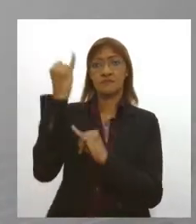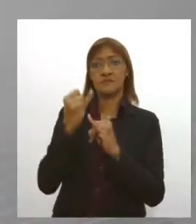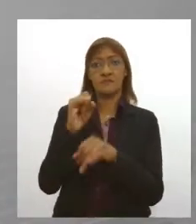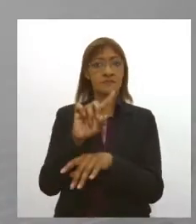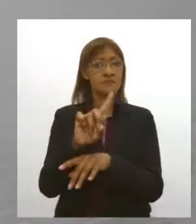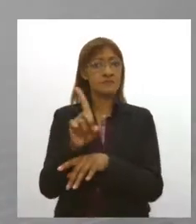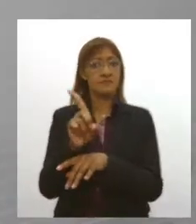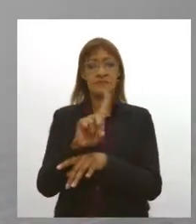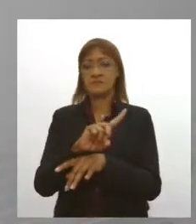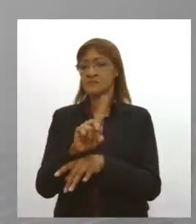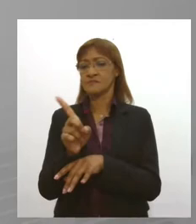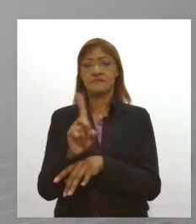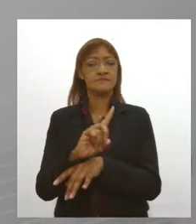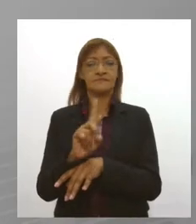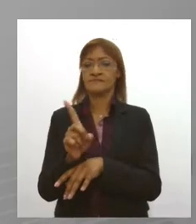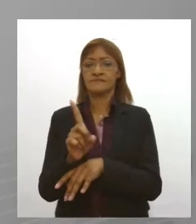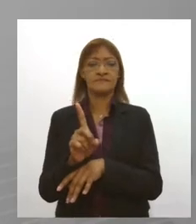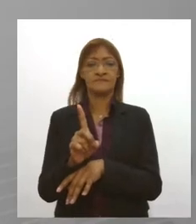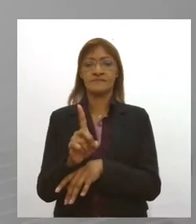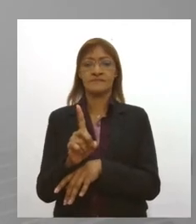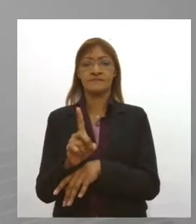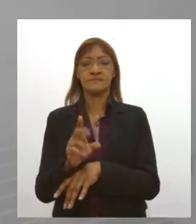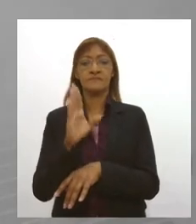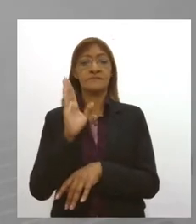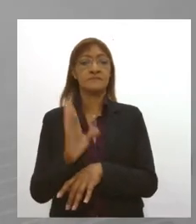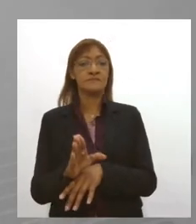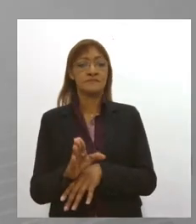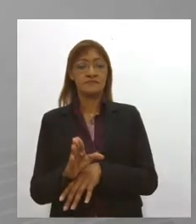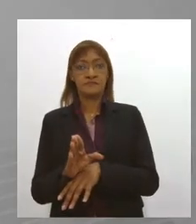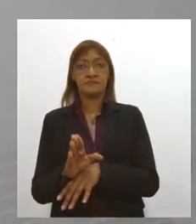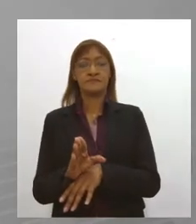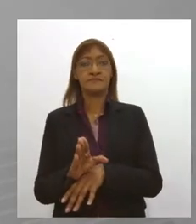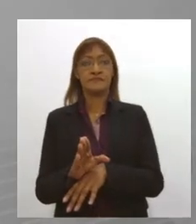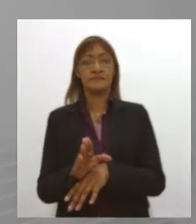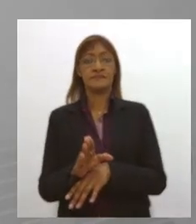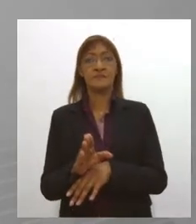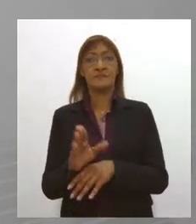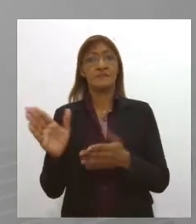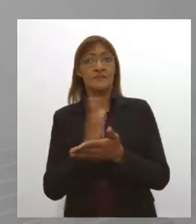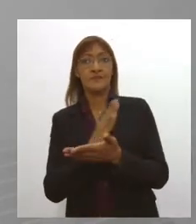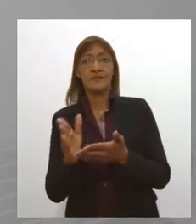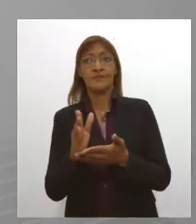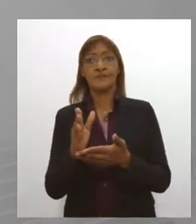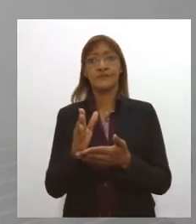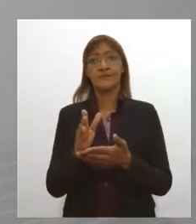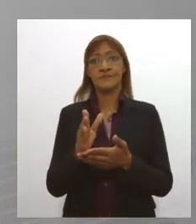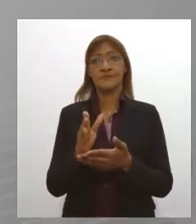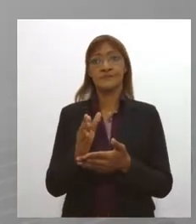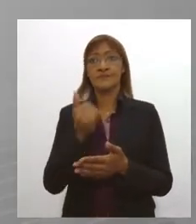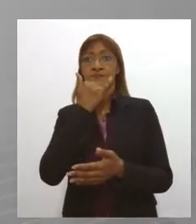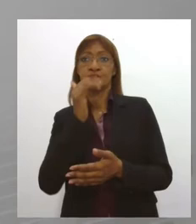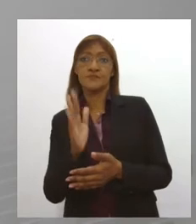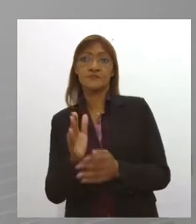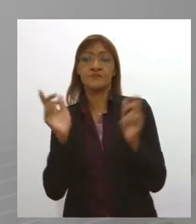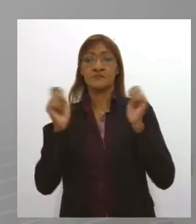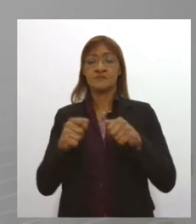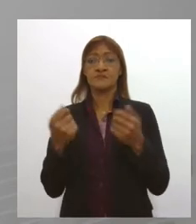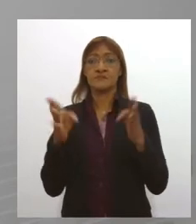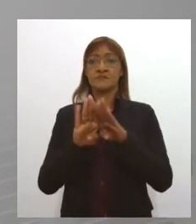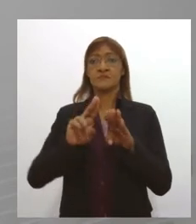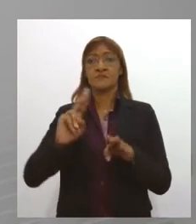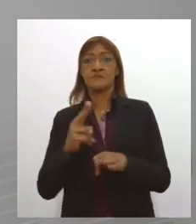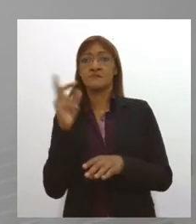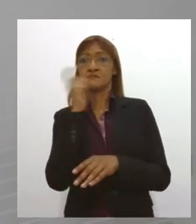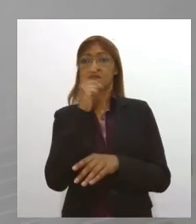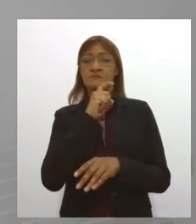então os argumentos usados para fechar para reduzir poluente mentira casa